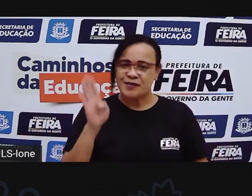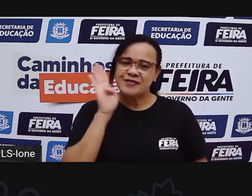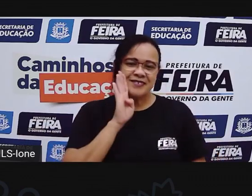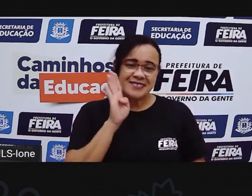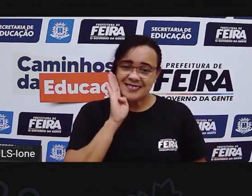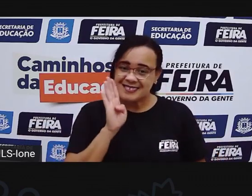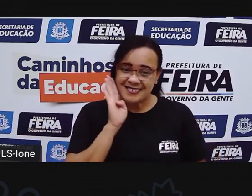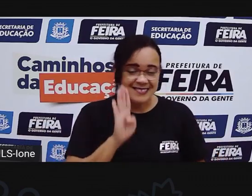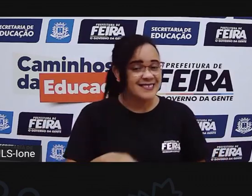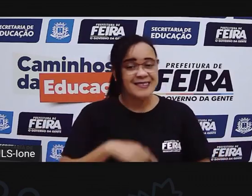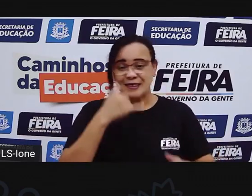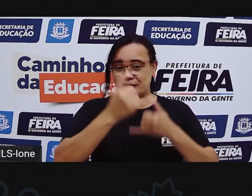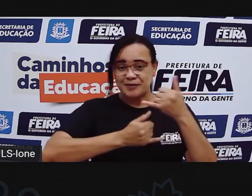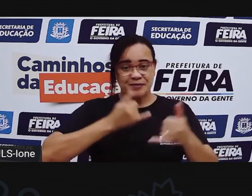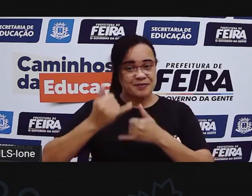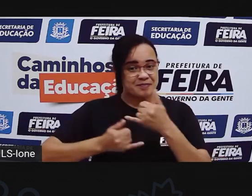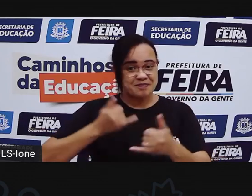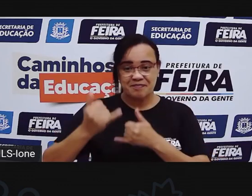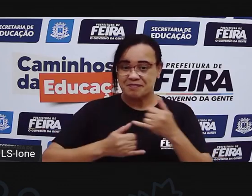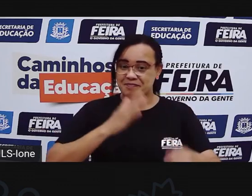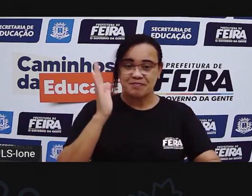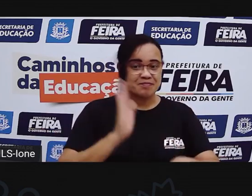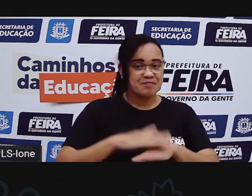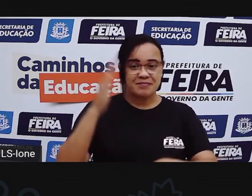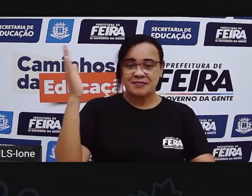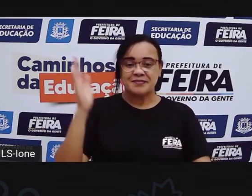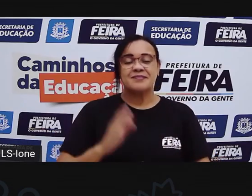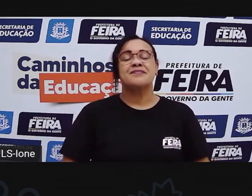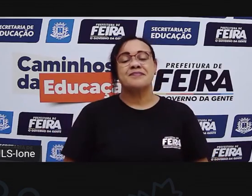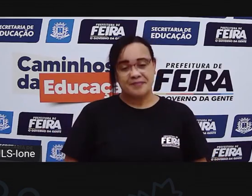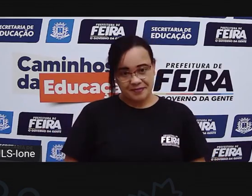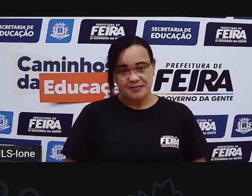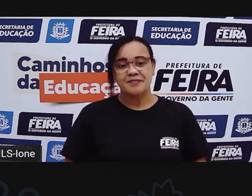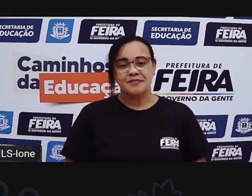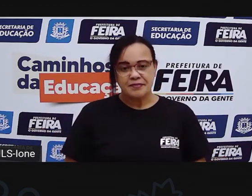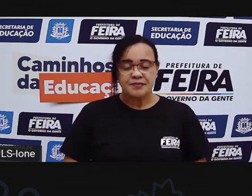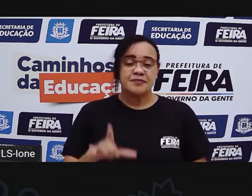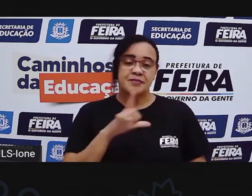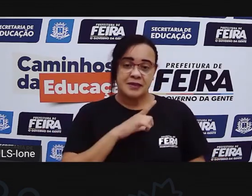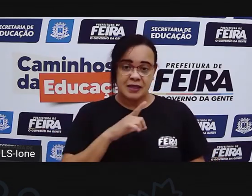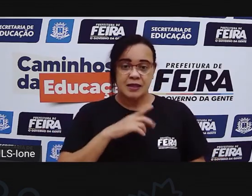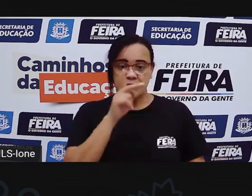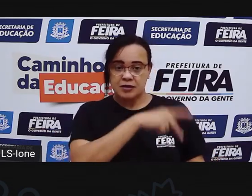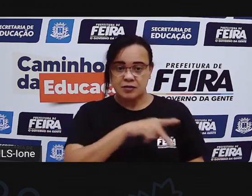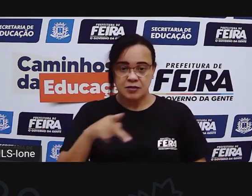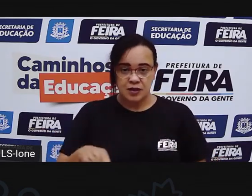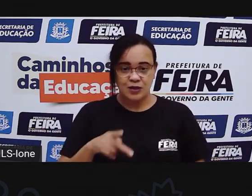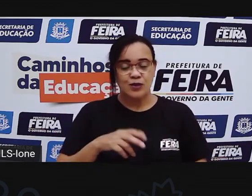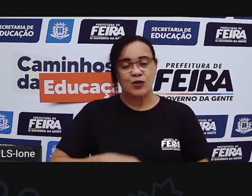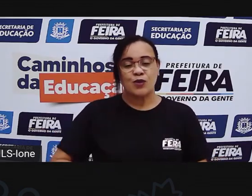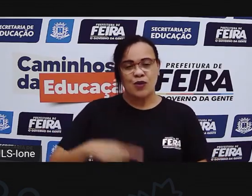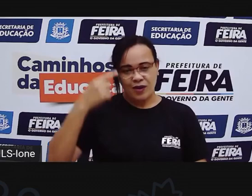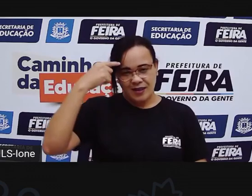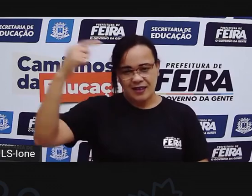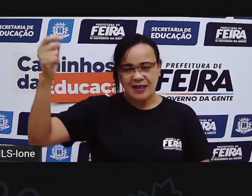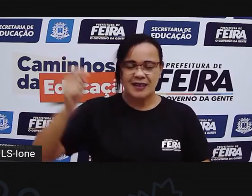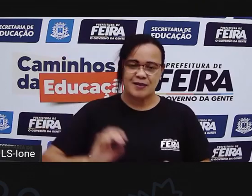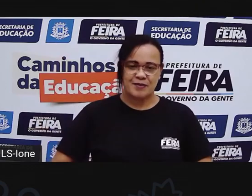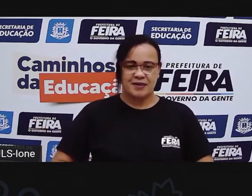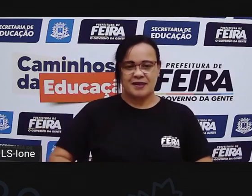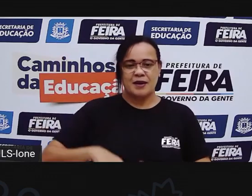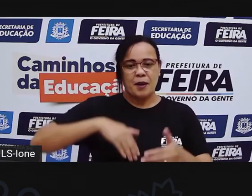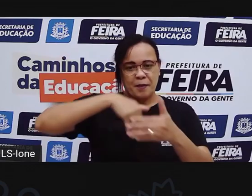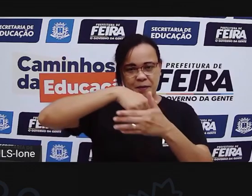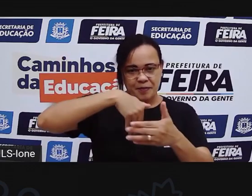demais com a bola, com diversos jogos. Como a prova falou lá no início, né? Tem o bolzinho, né? Que as crianças amam brincar de